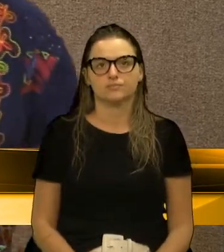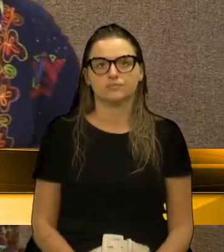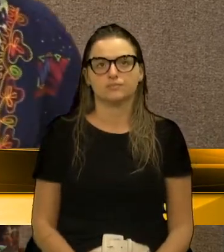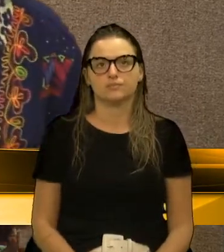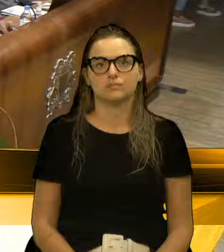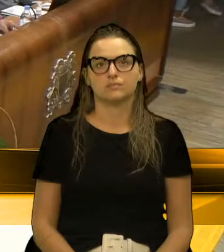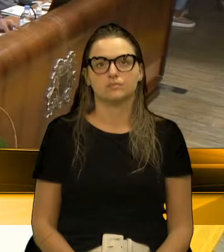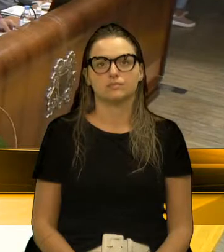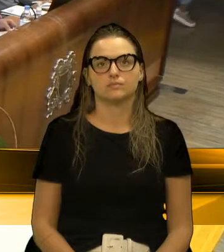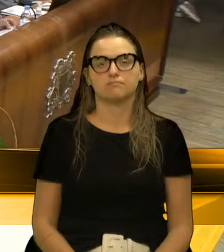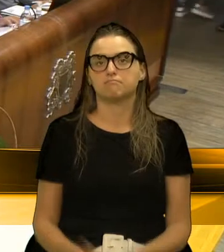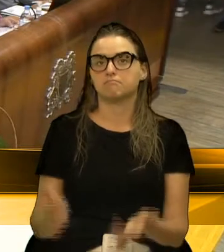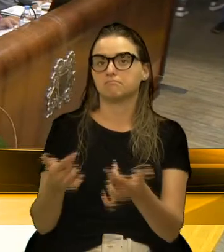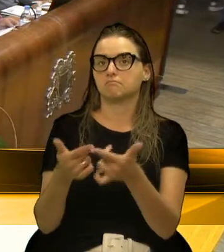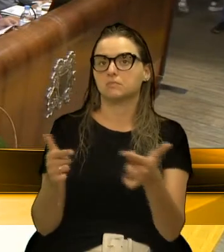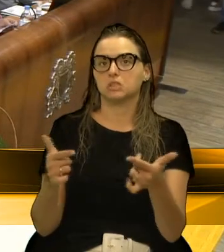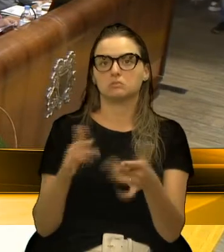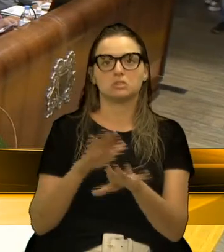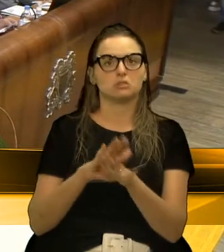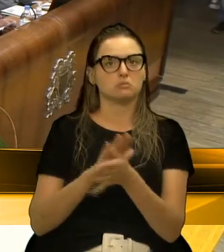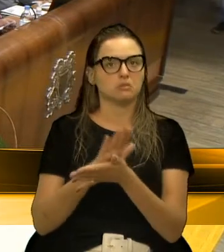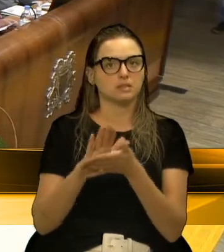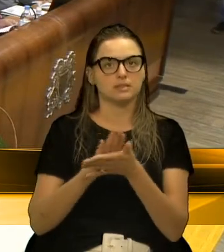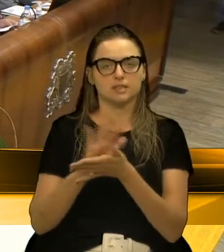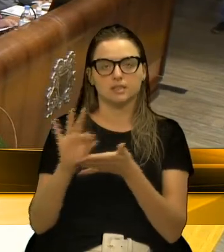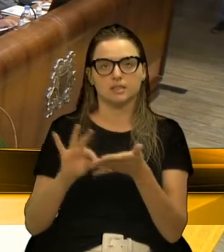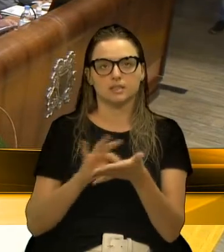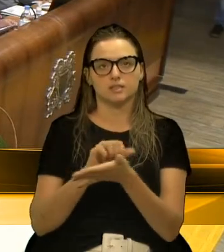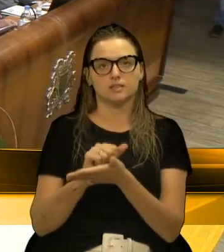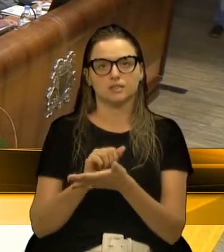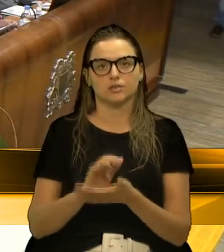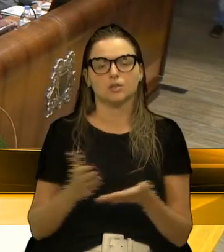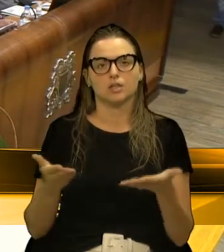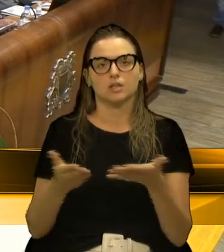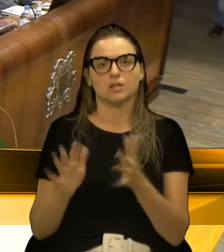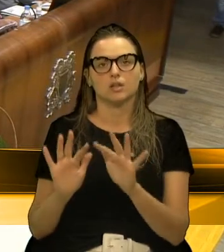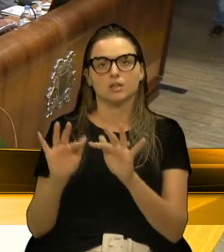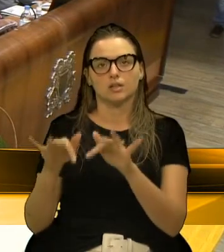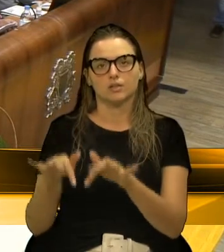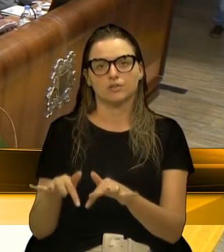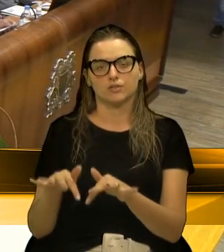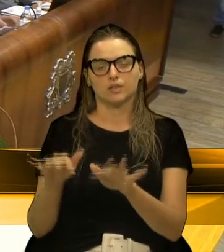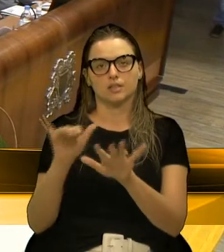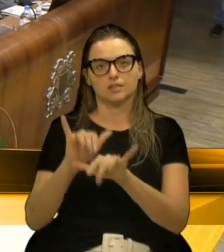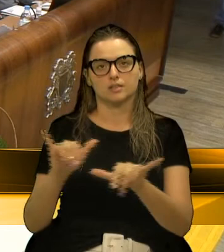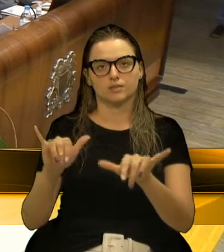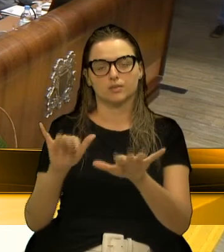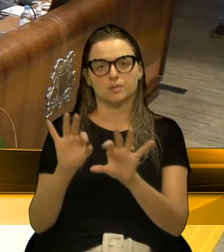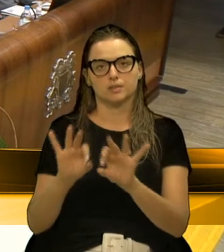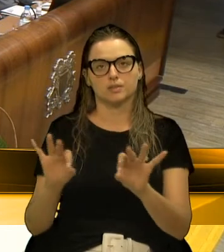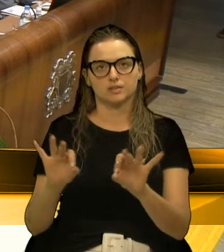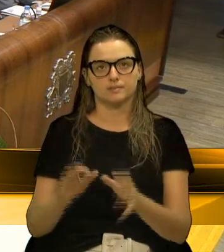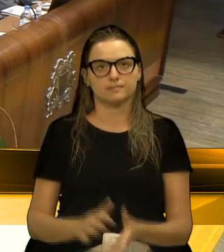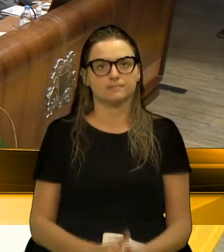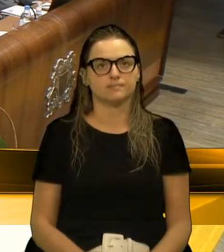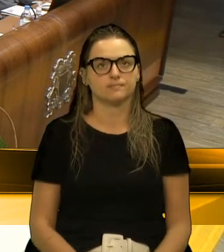Não havendo mais vereadores inscritos, damos por inseridas as pequenas...